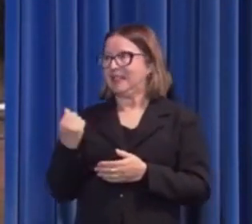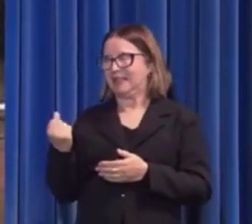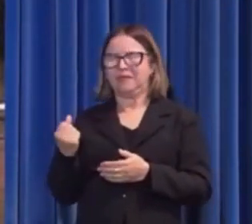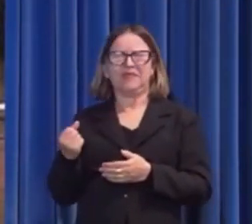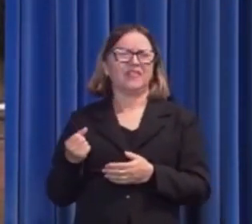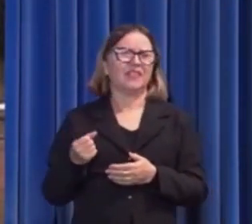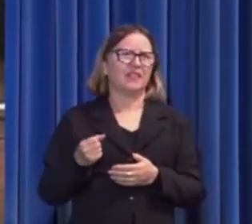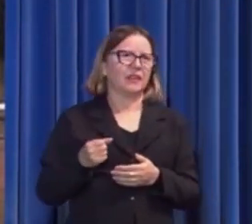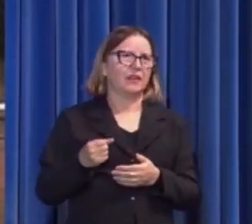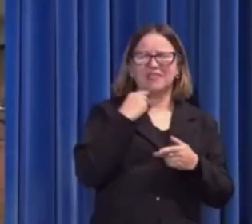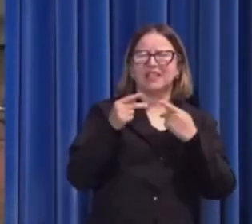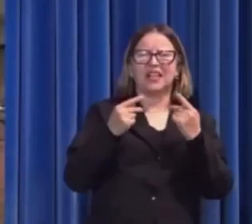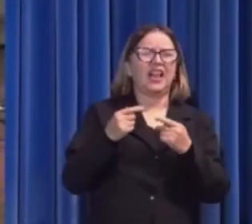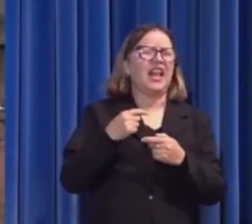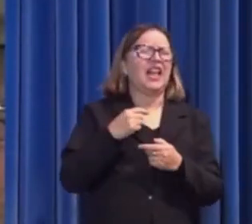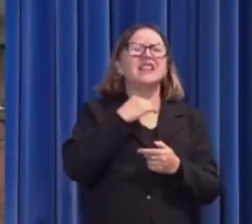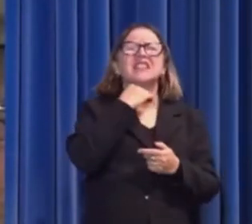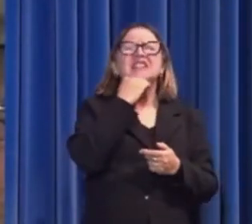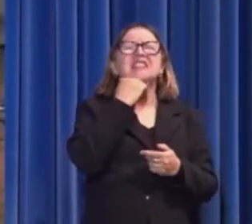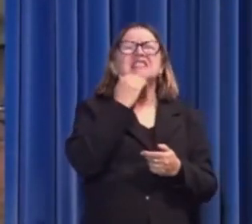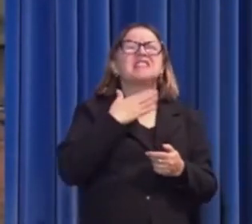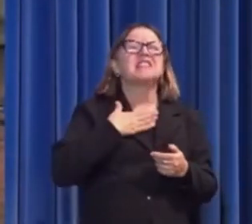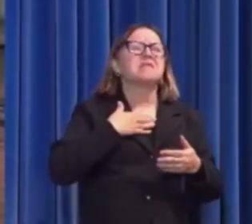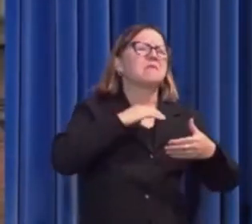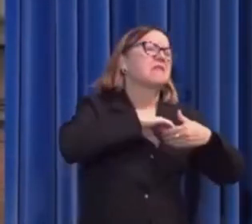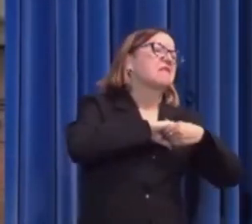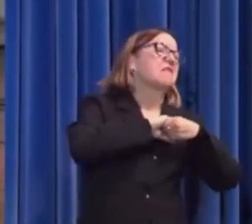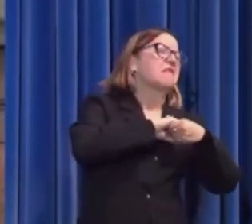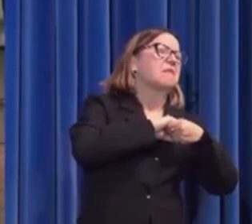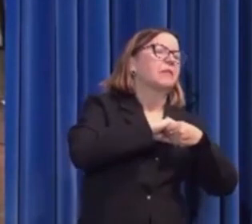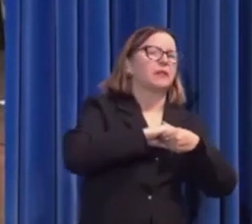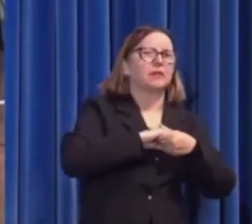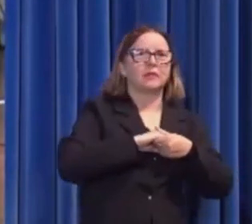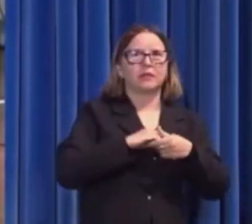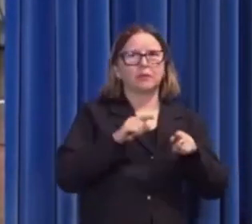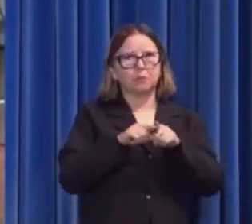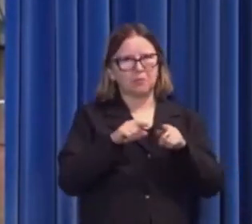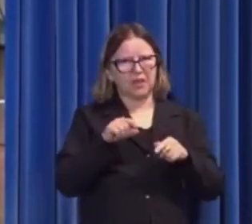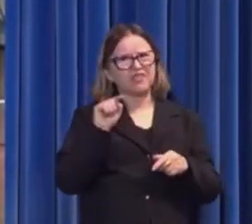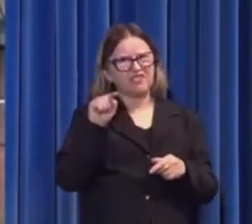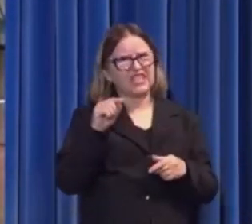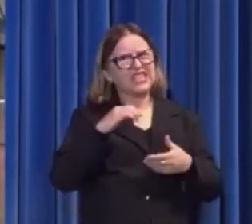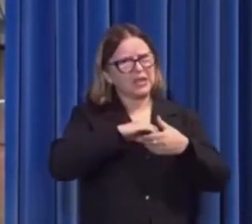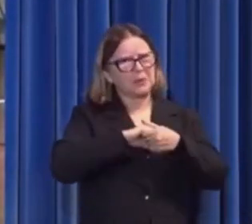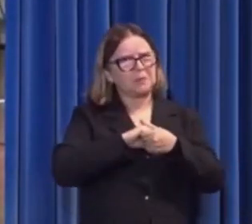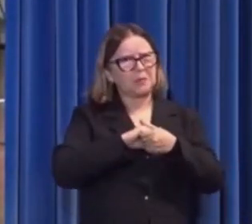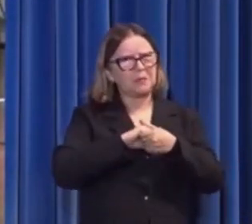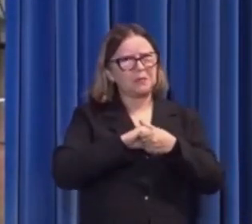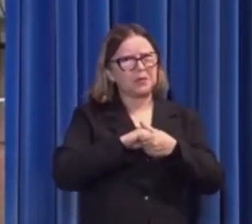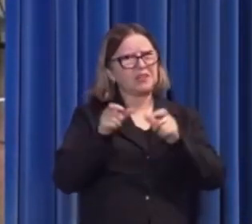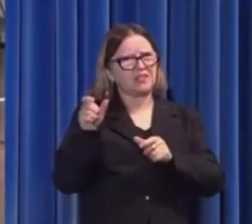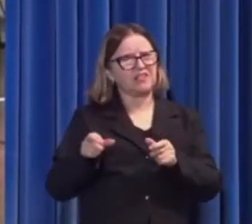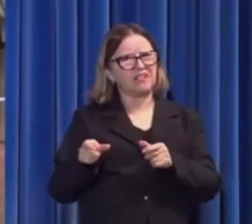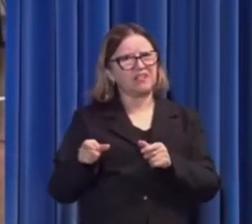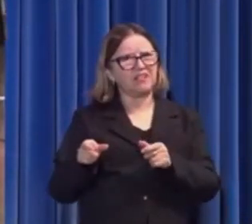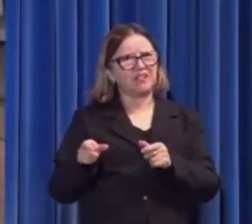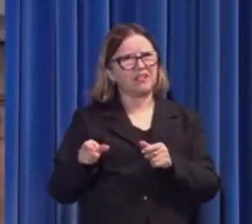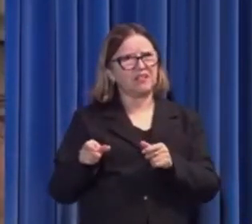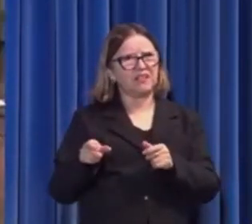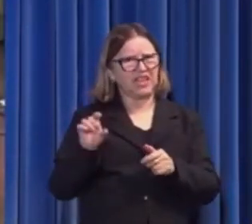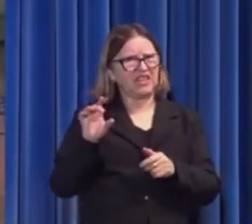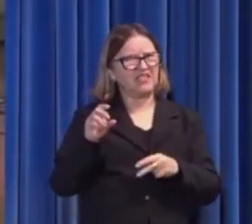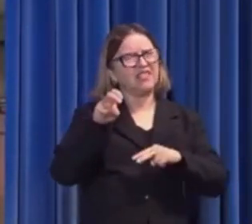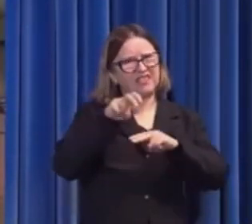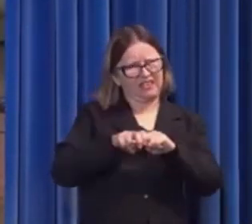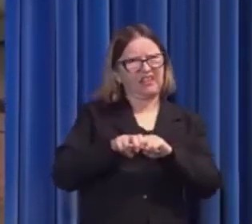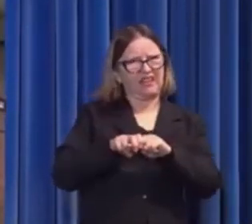igreja. Quem você cumprimenta? Fica aí sentado no seu lugar, como se você fosse o reizinho do universo. Sai daí, vai